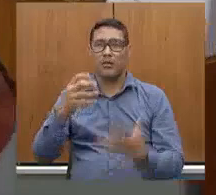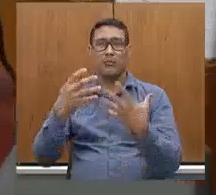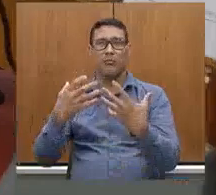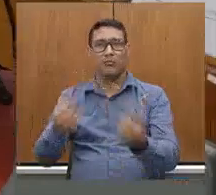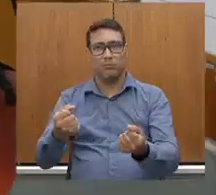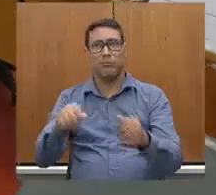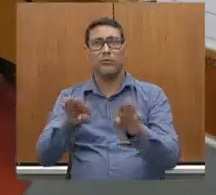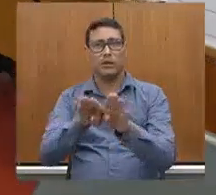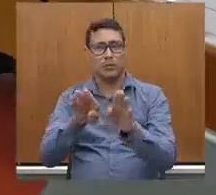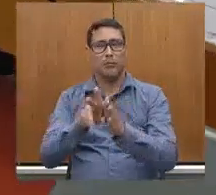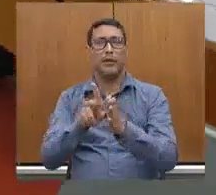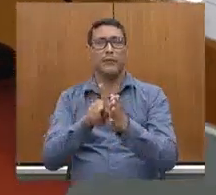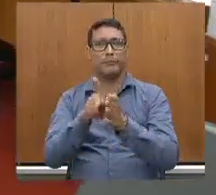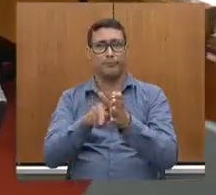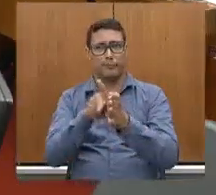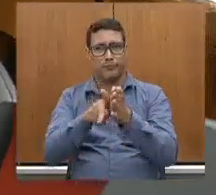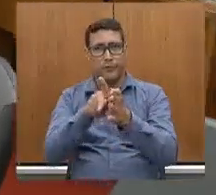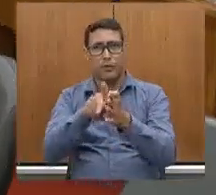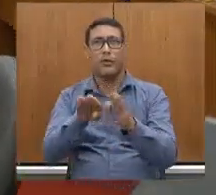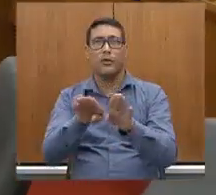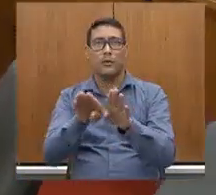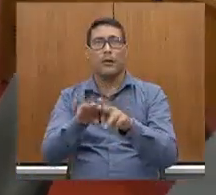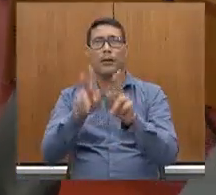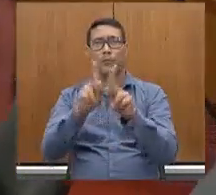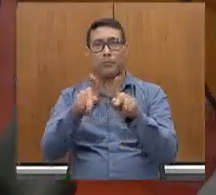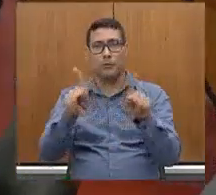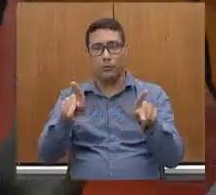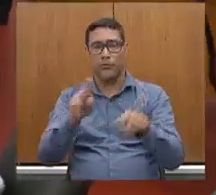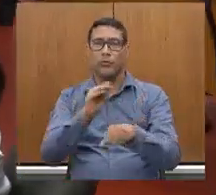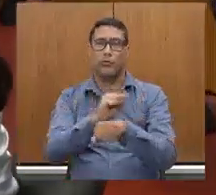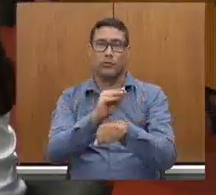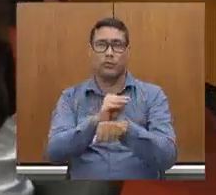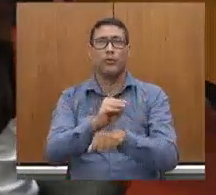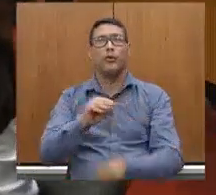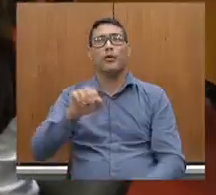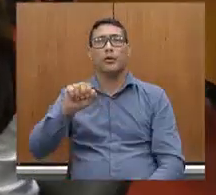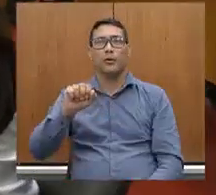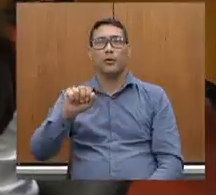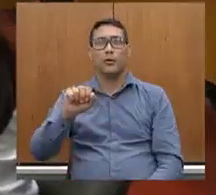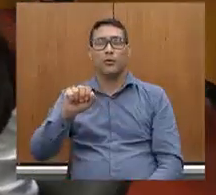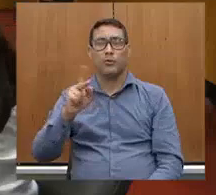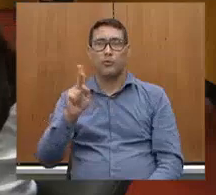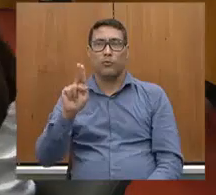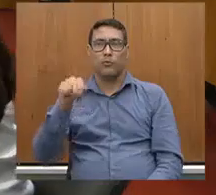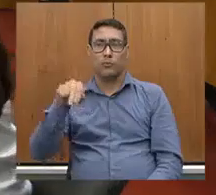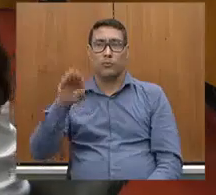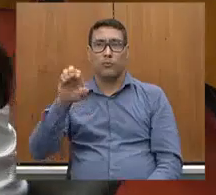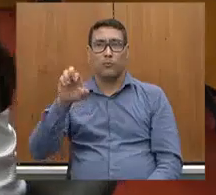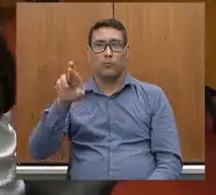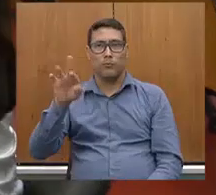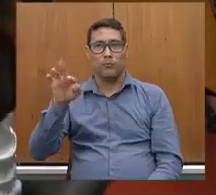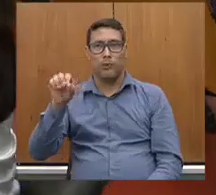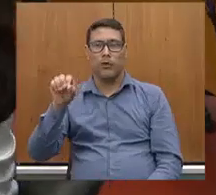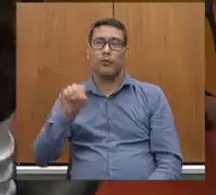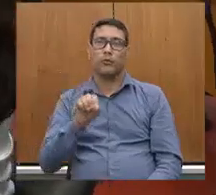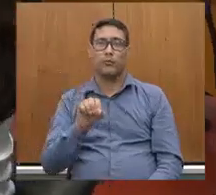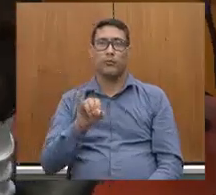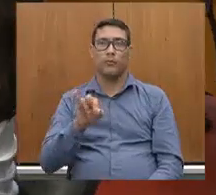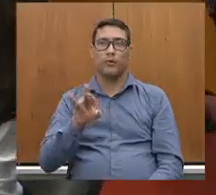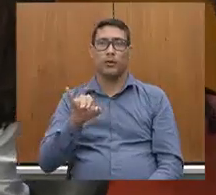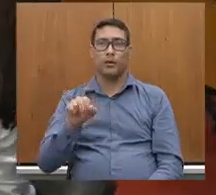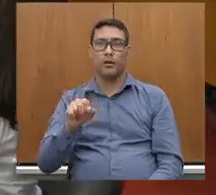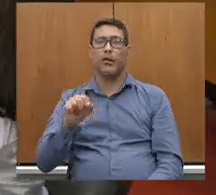desde o início, o nosso professor e consultor Humberto Alvim, Daniele Langsdorf, Iris Carolina, TV